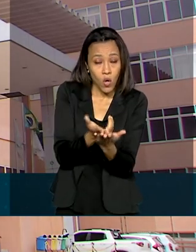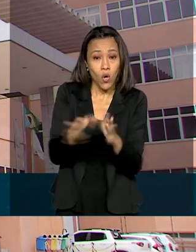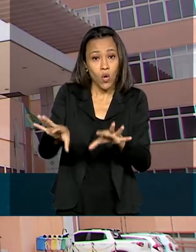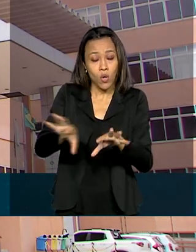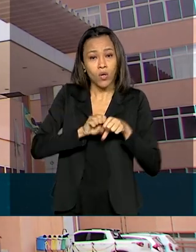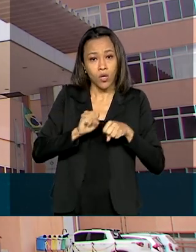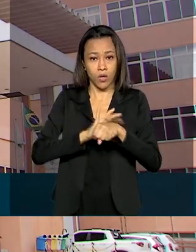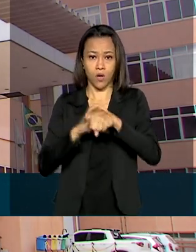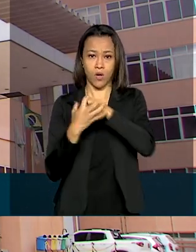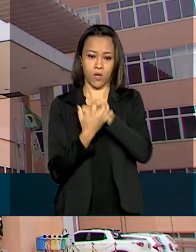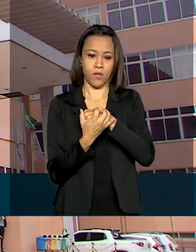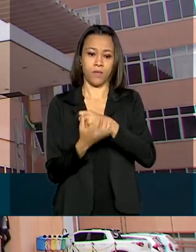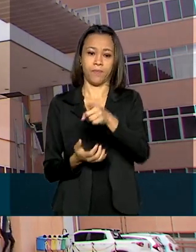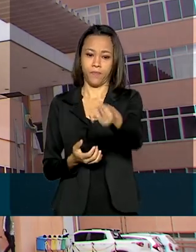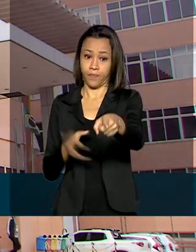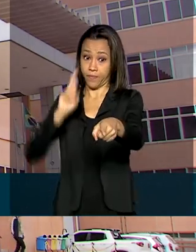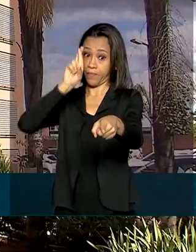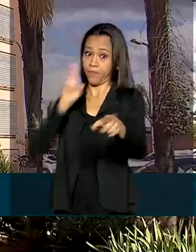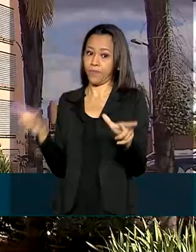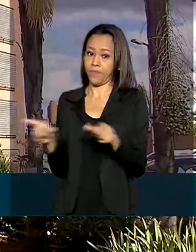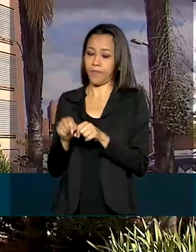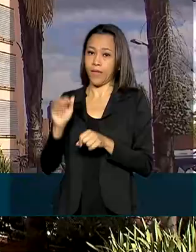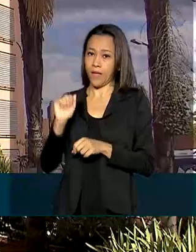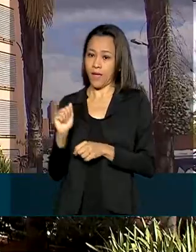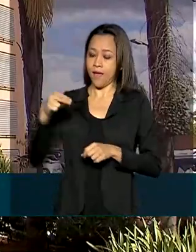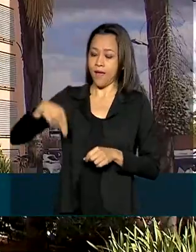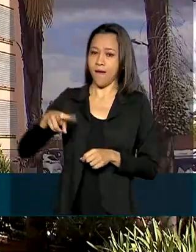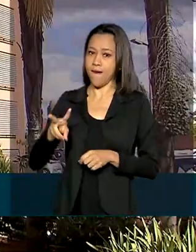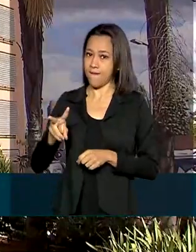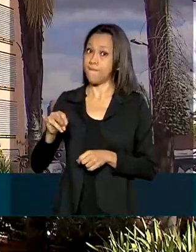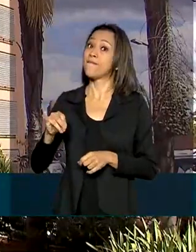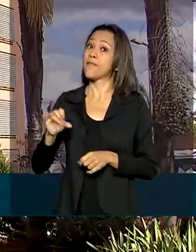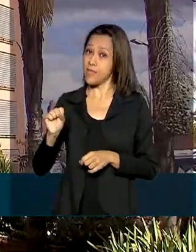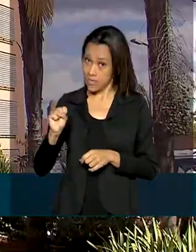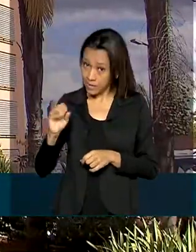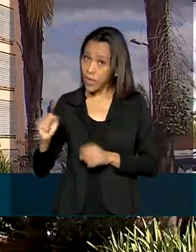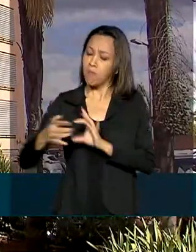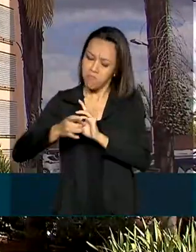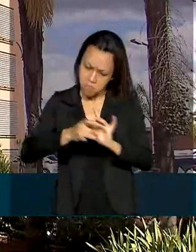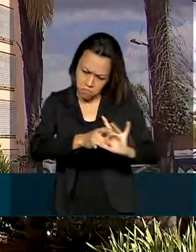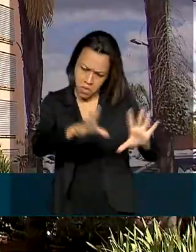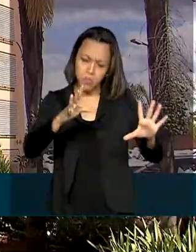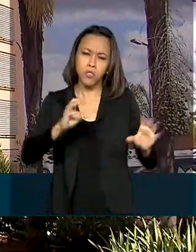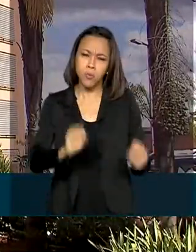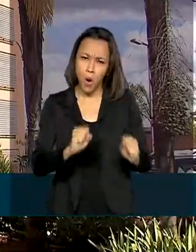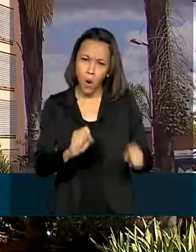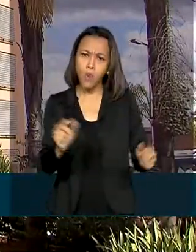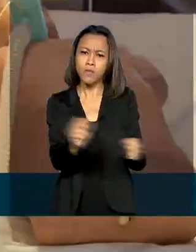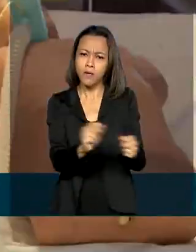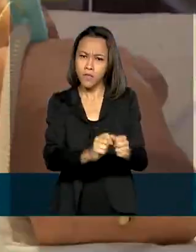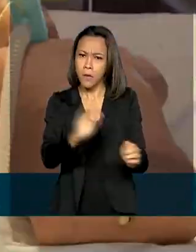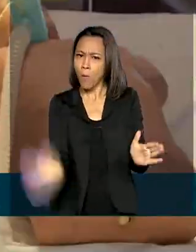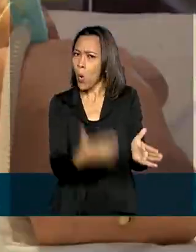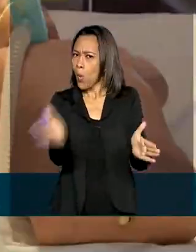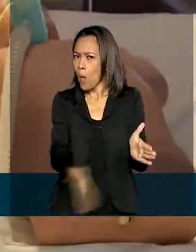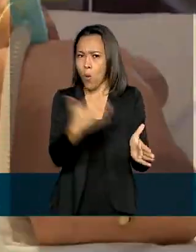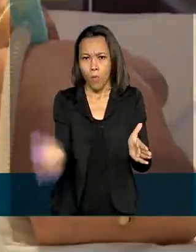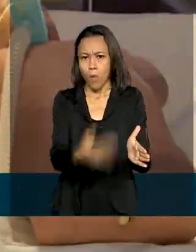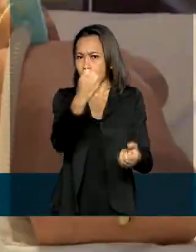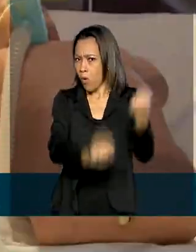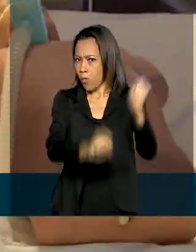Nacional de Vigilância Sanitária, Anvisa, já deu um aval para a comercialização do equipamento, que